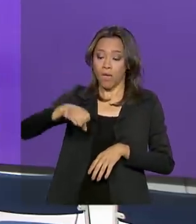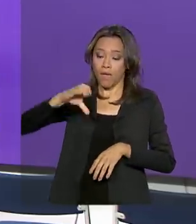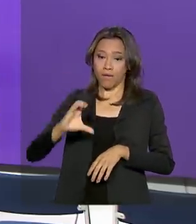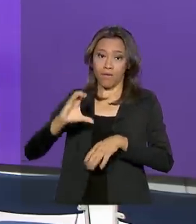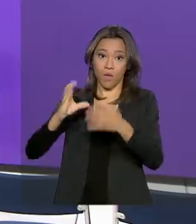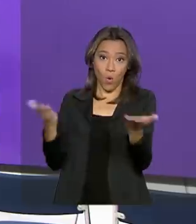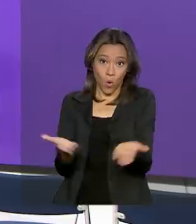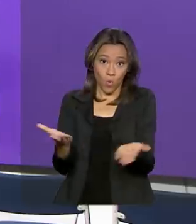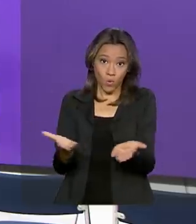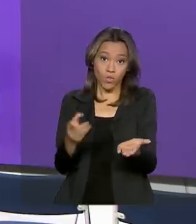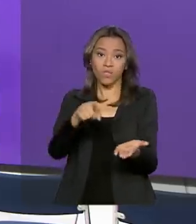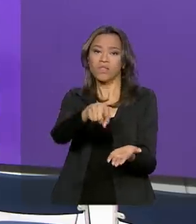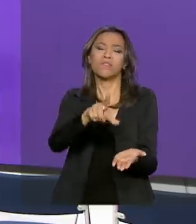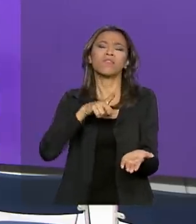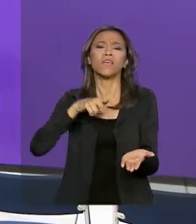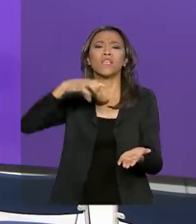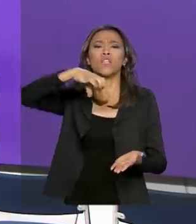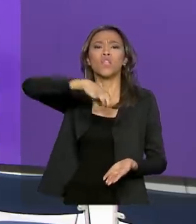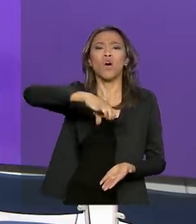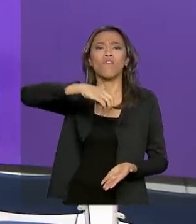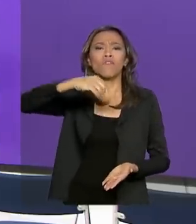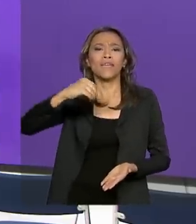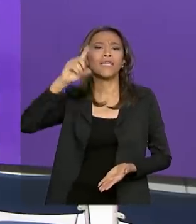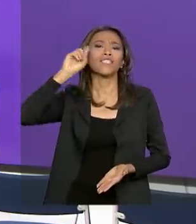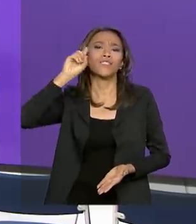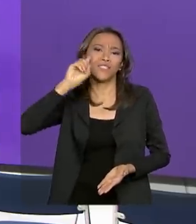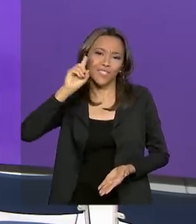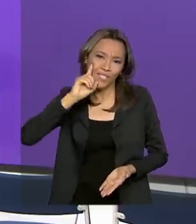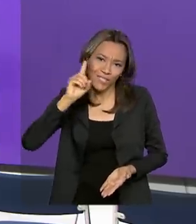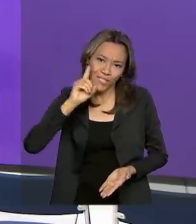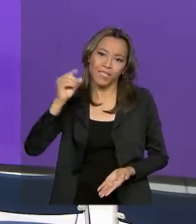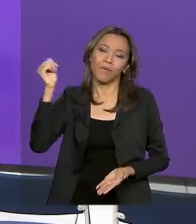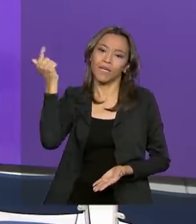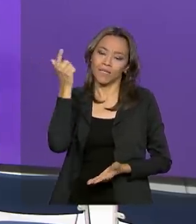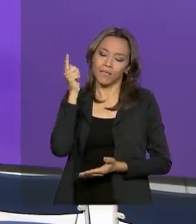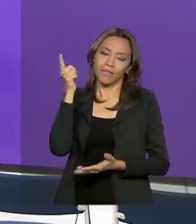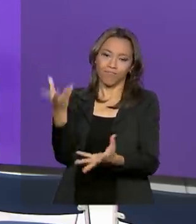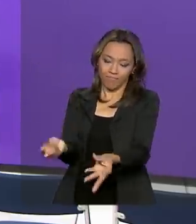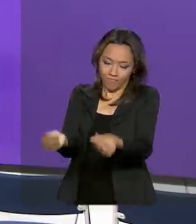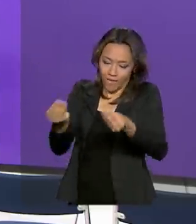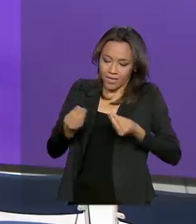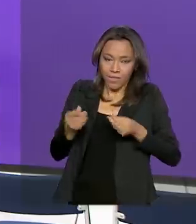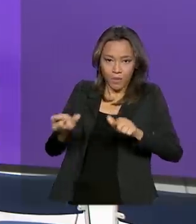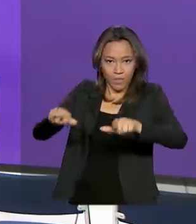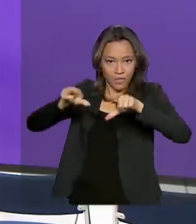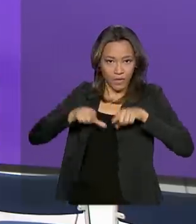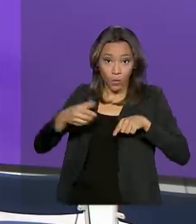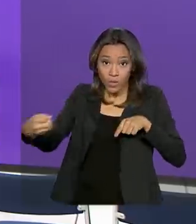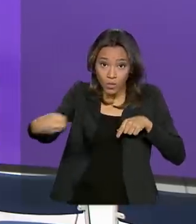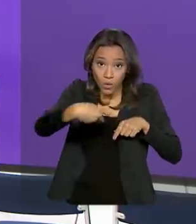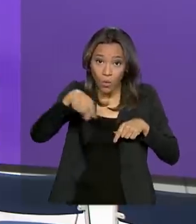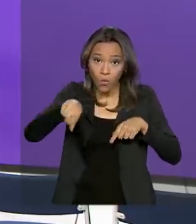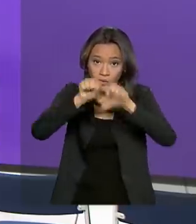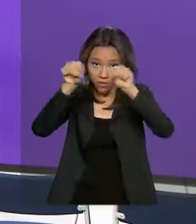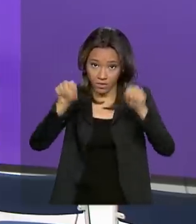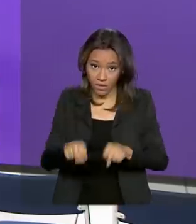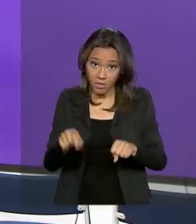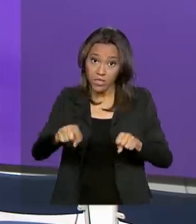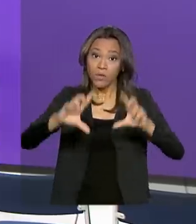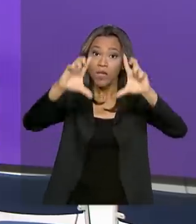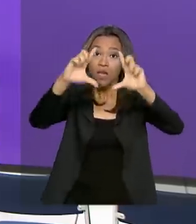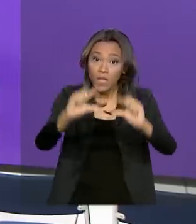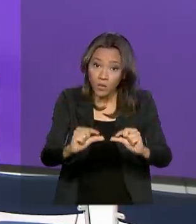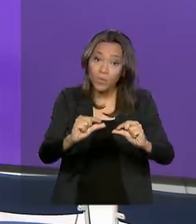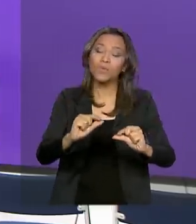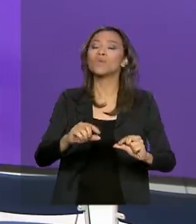físico leva cerca de 90 dias para chegar às mãos dos estudantes. Com o novo sistema, esse processo reduz